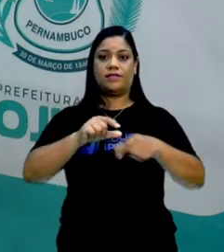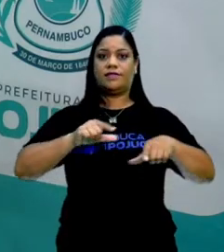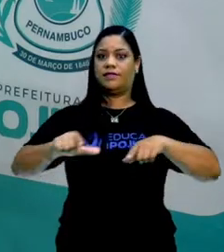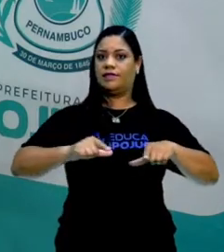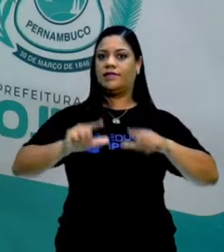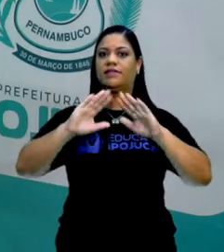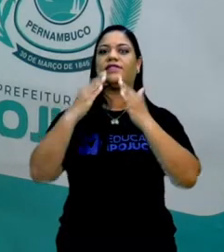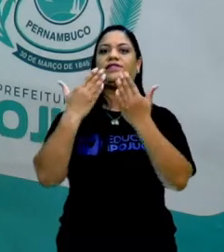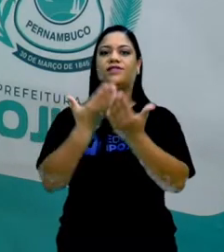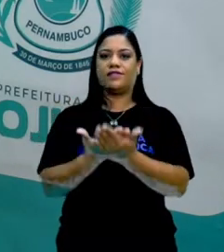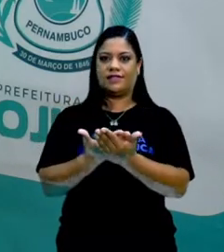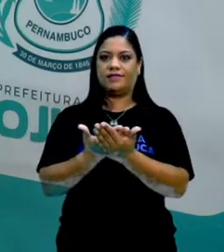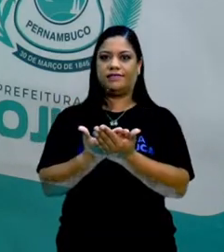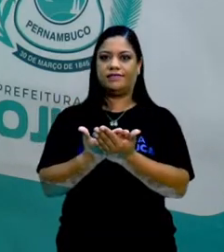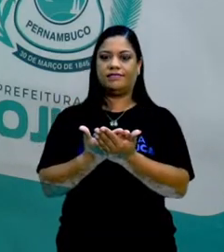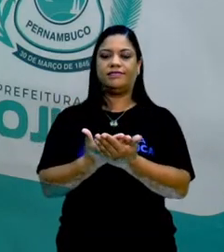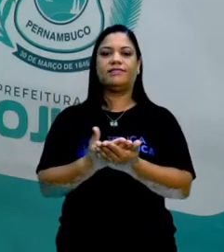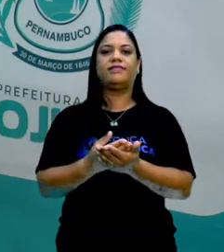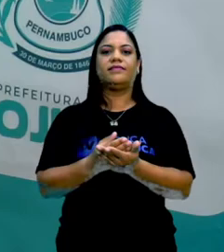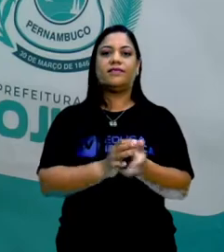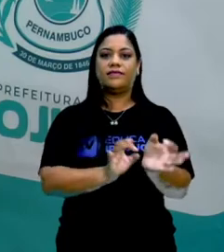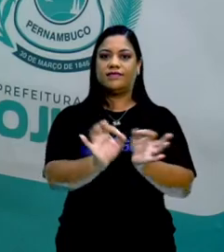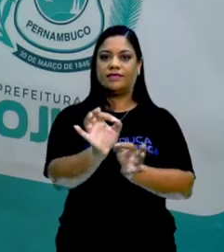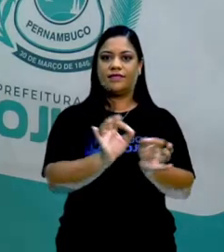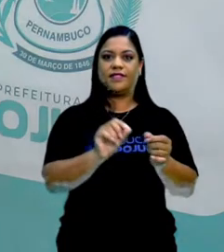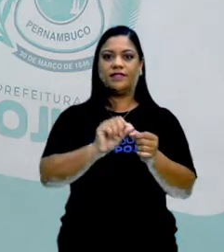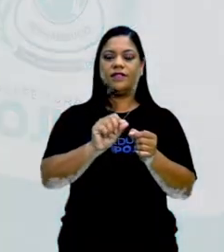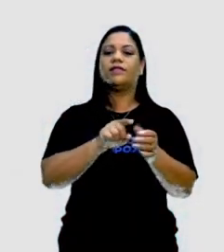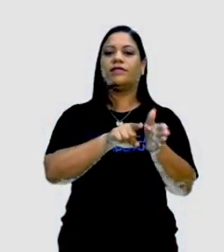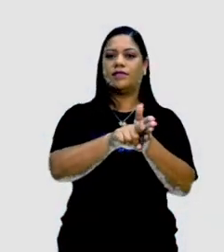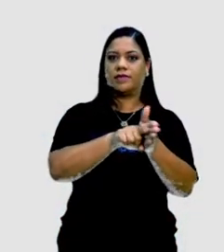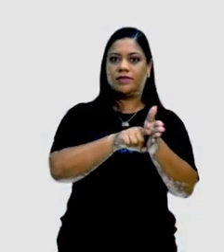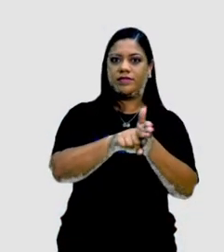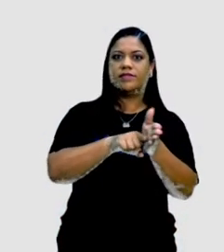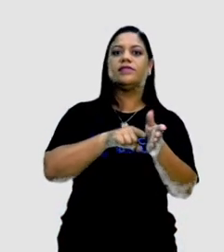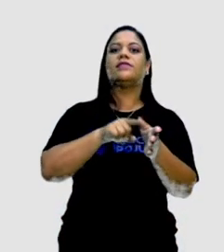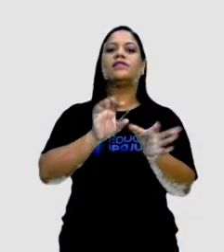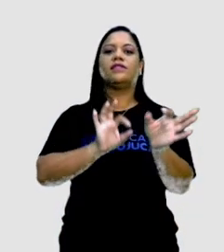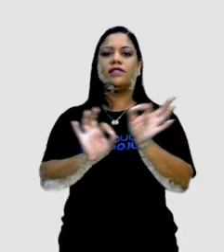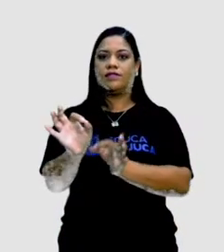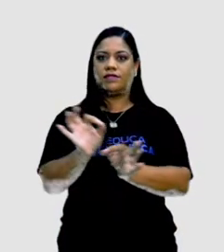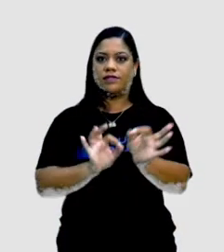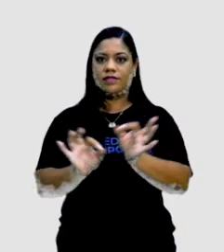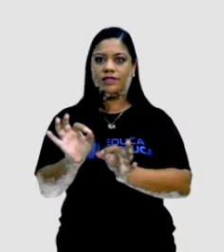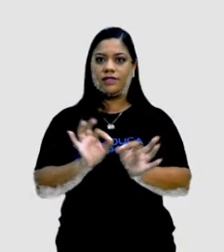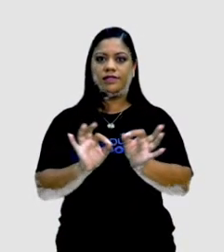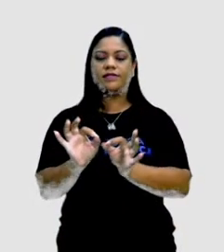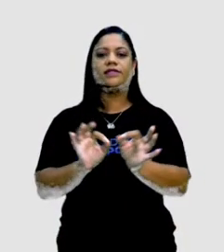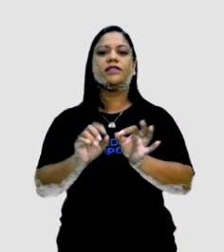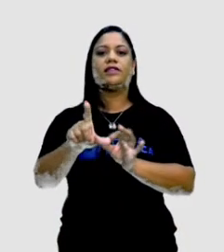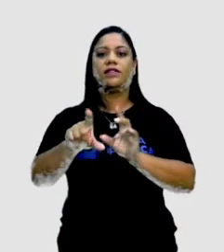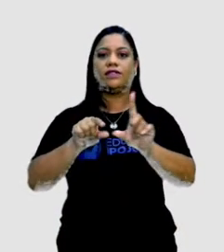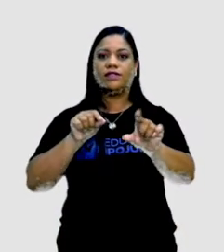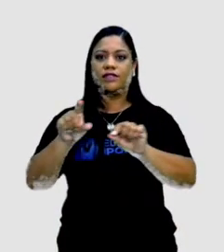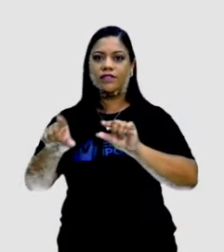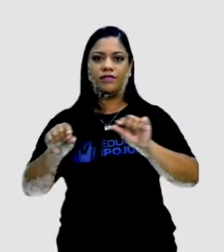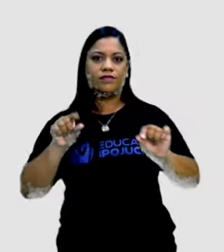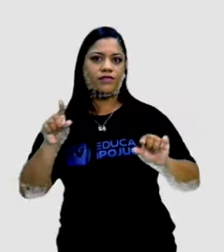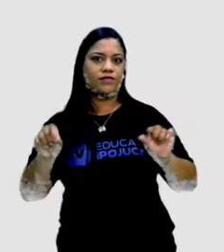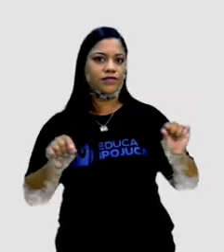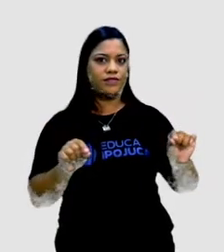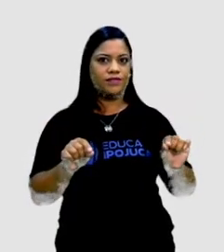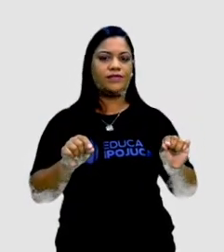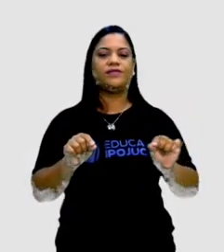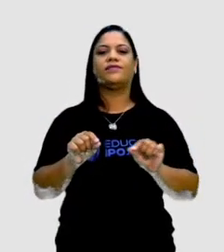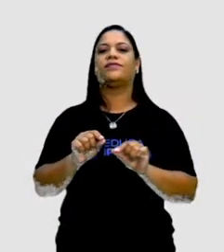um trabalho escolar. Você faça por todo esse processo da pesquisa, da filtragem de informação, da